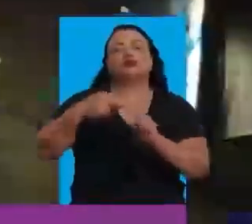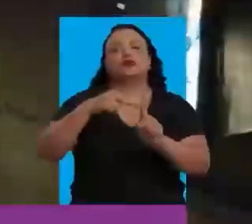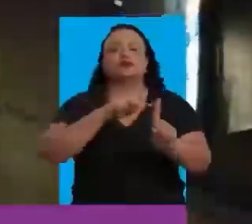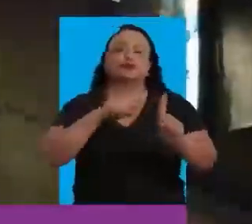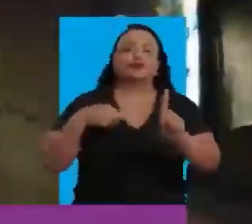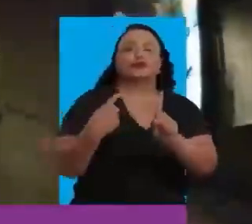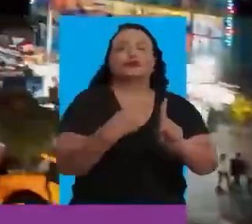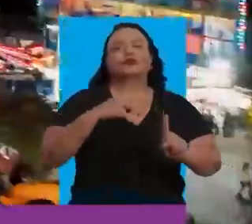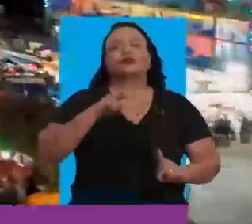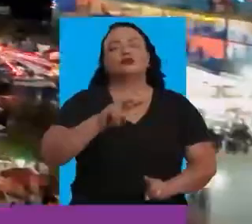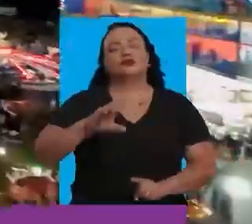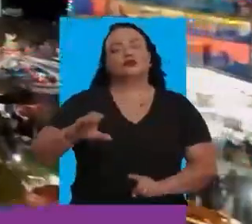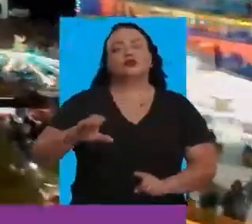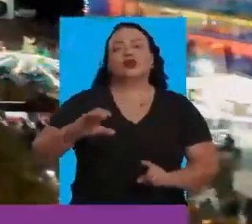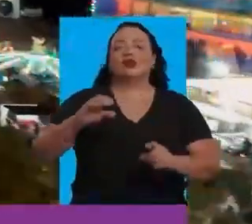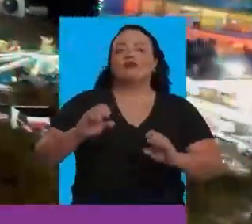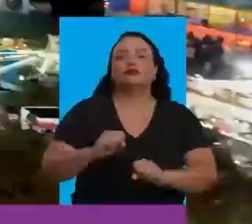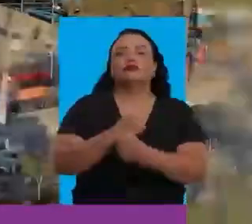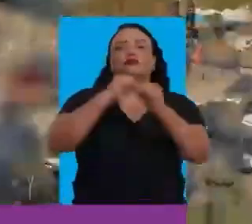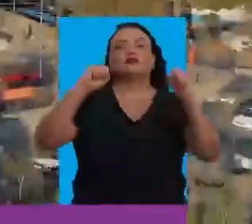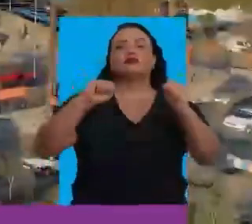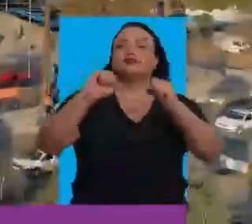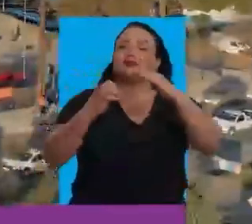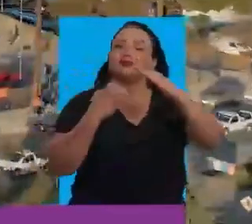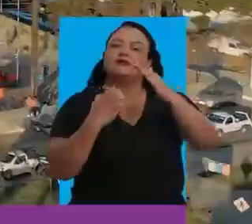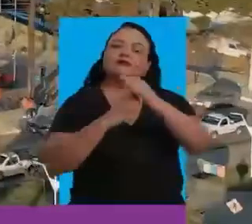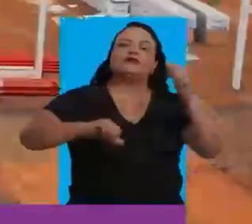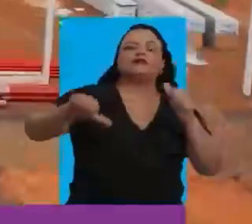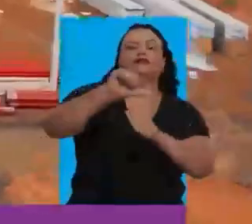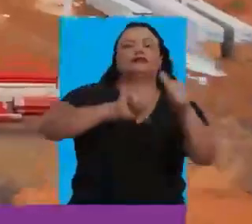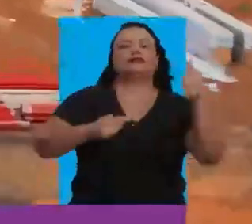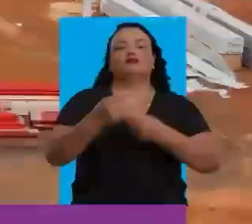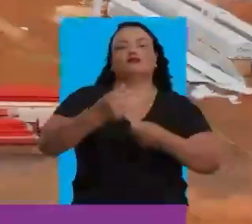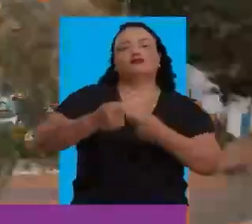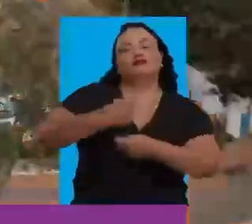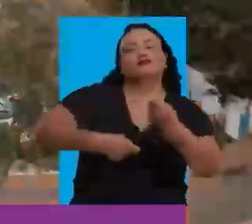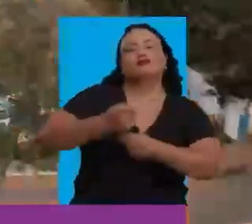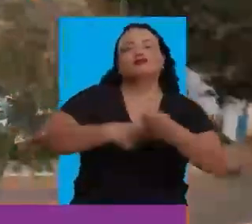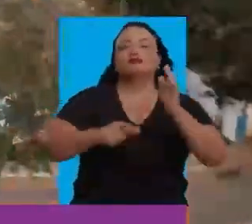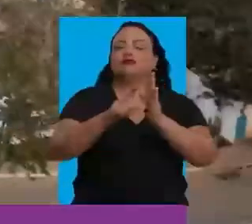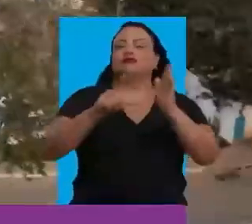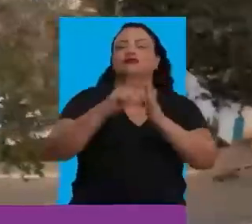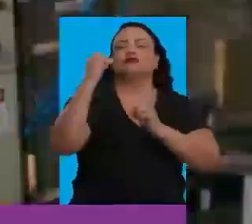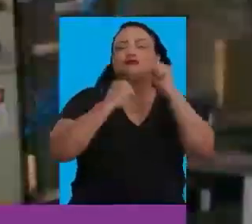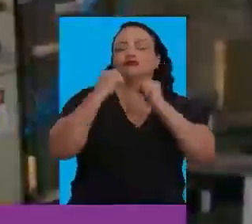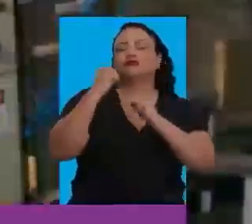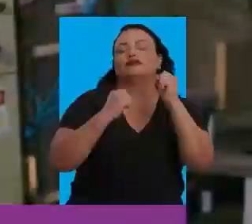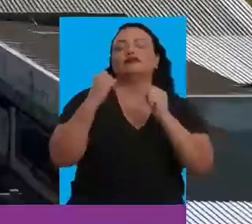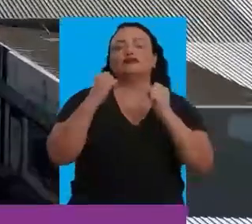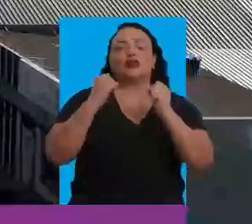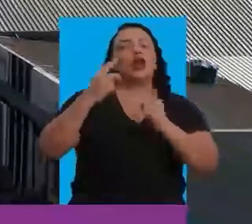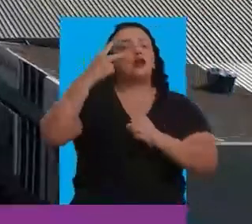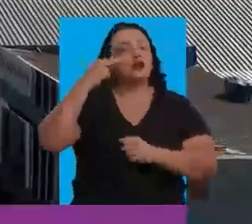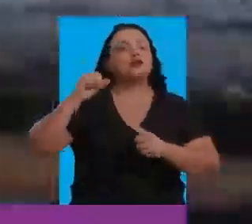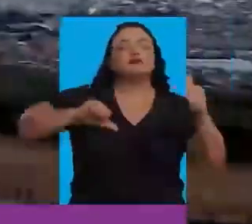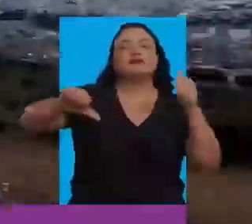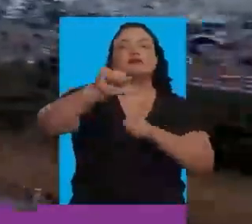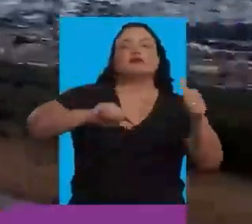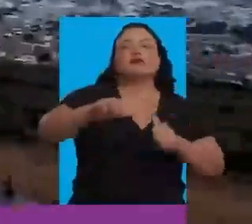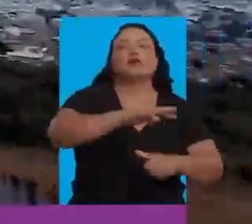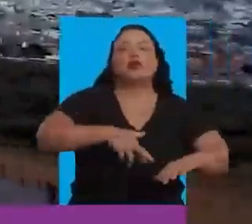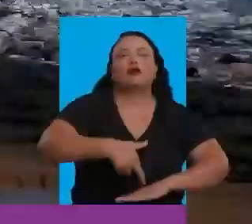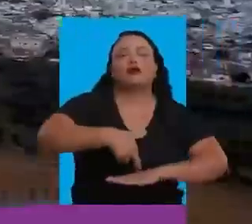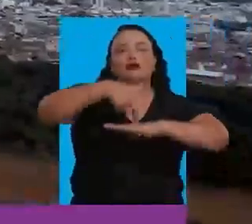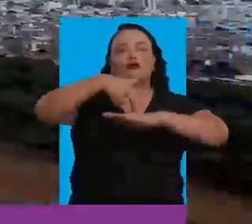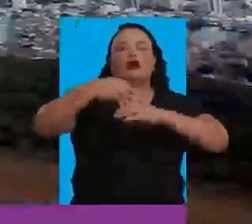economia e dando visibilidade à nossa cidade. Grandes empresas também chegaram gerando emprego e renda no comércio, indústria e serviços. Sheila